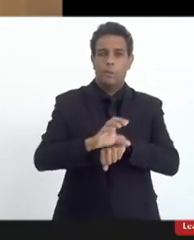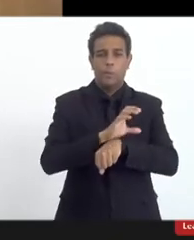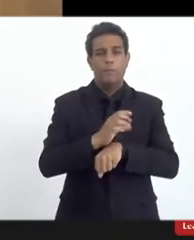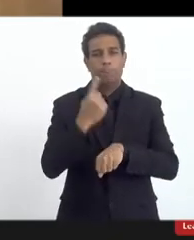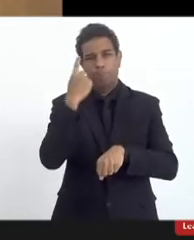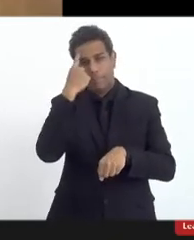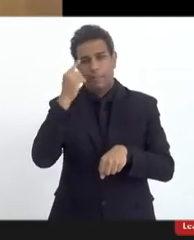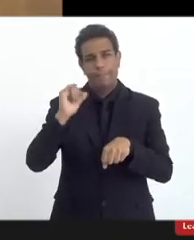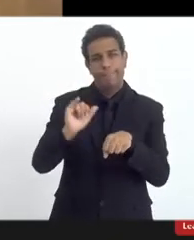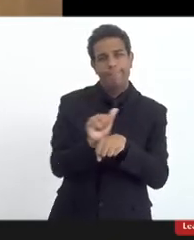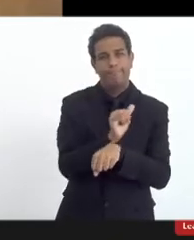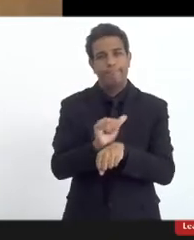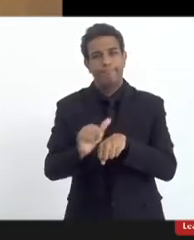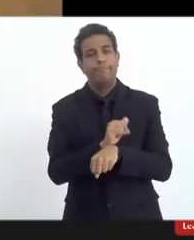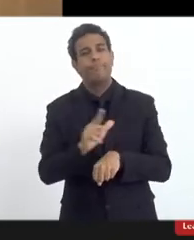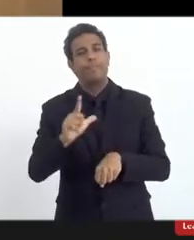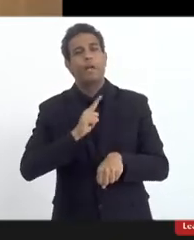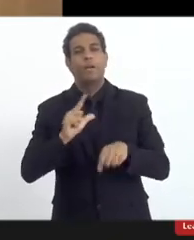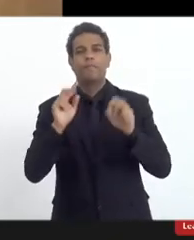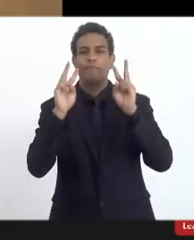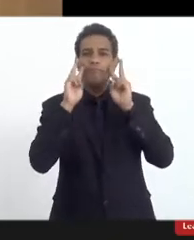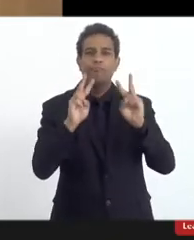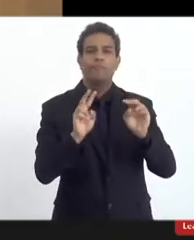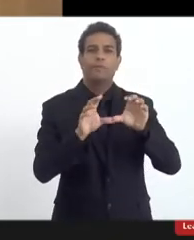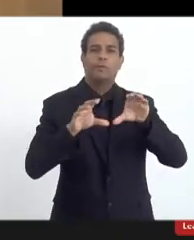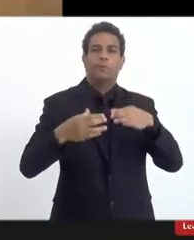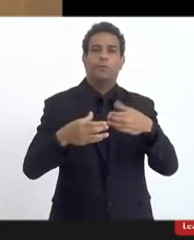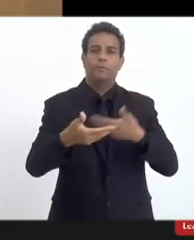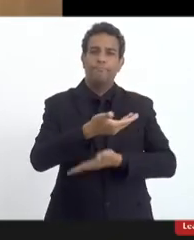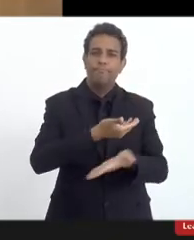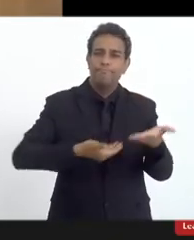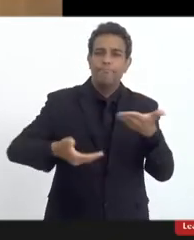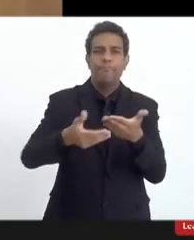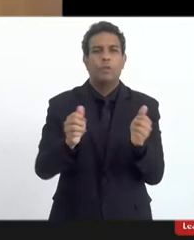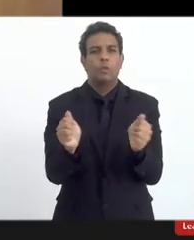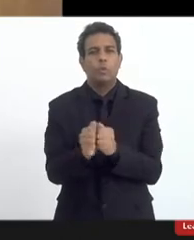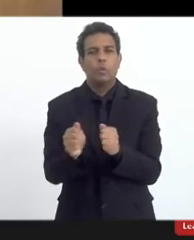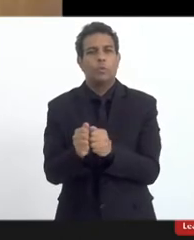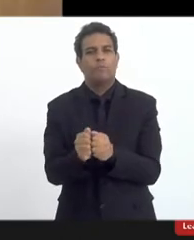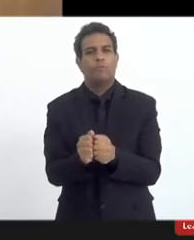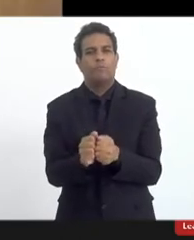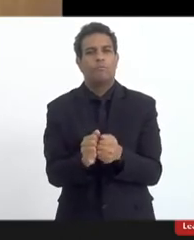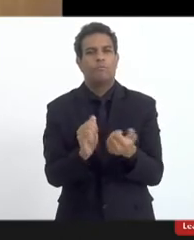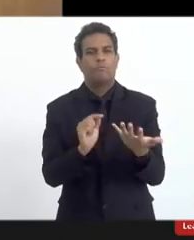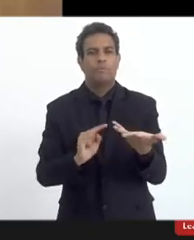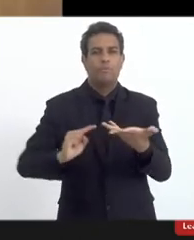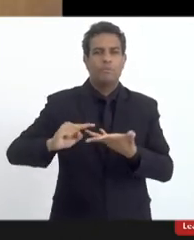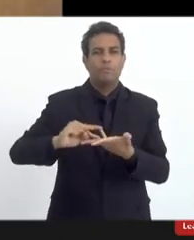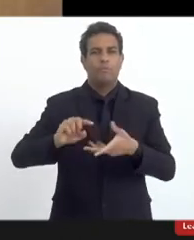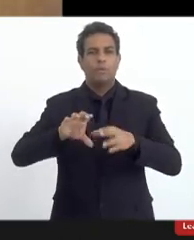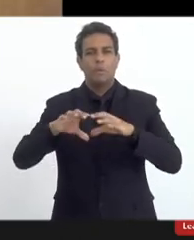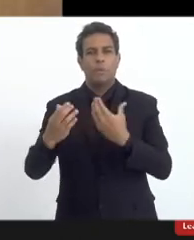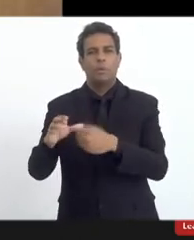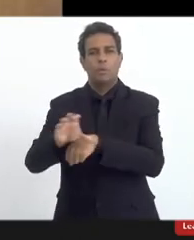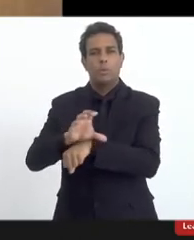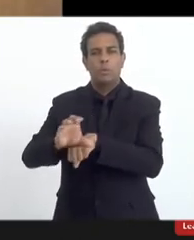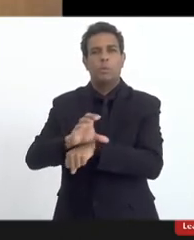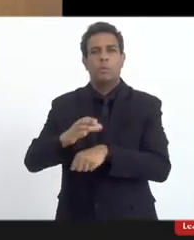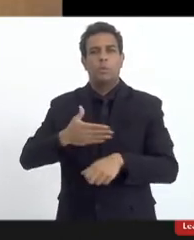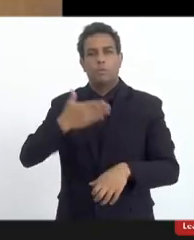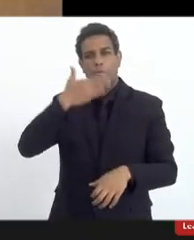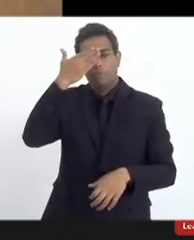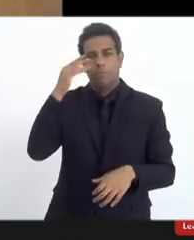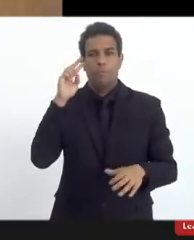movimentando para que haja uma leitura em conjunto, um jogral com as comunidades muçulmanas sobre este documento.